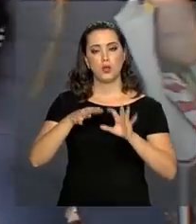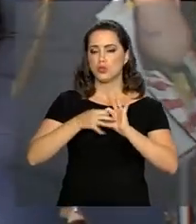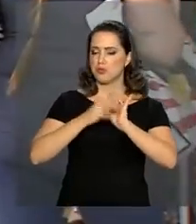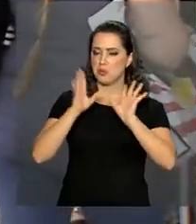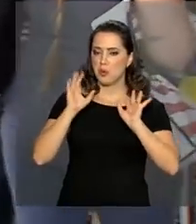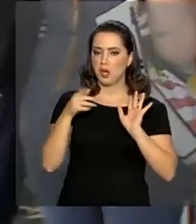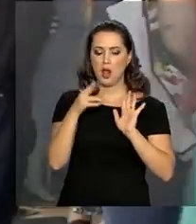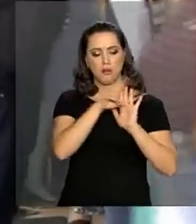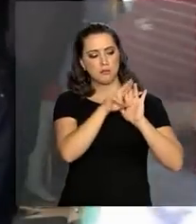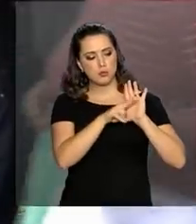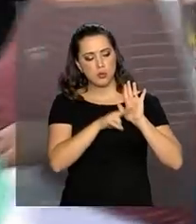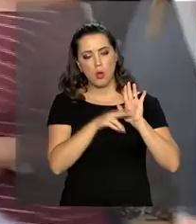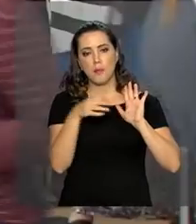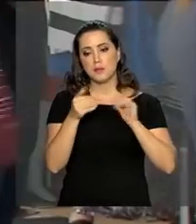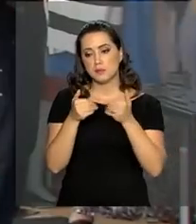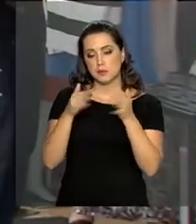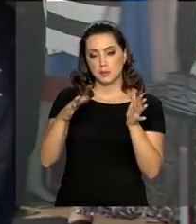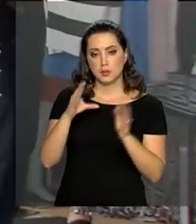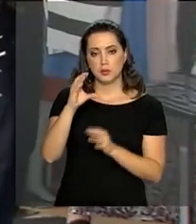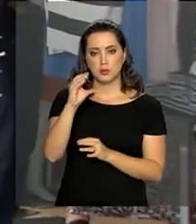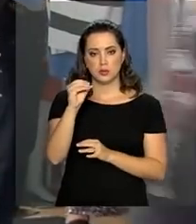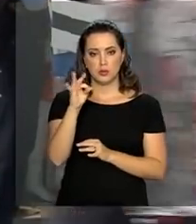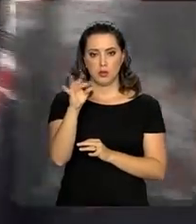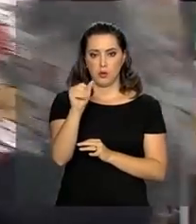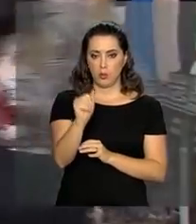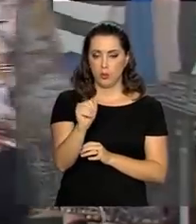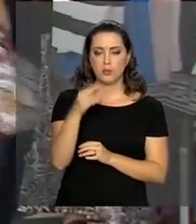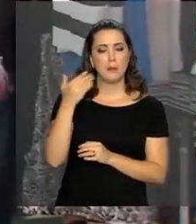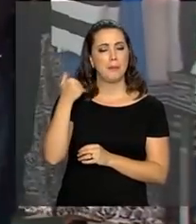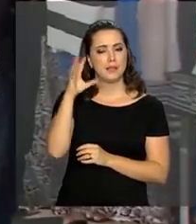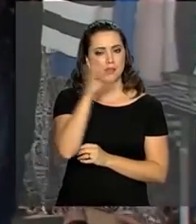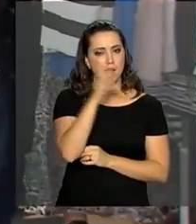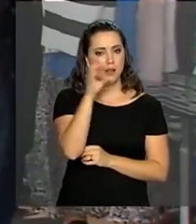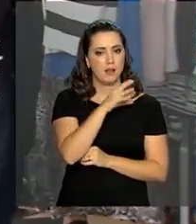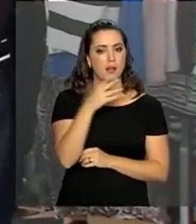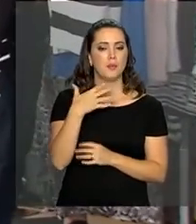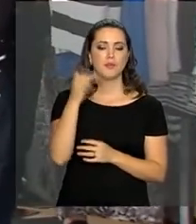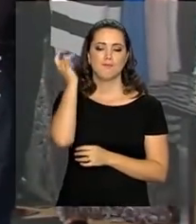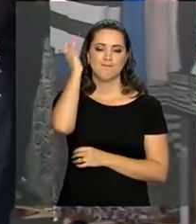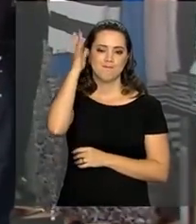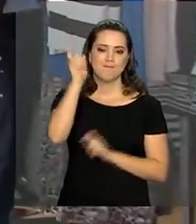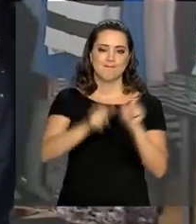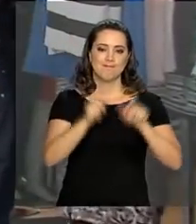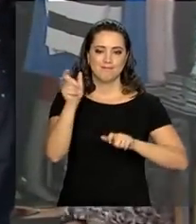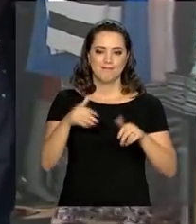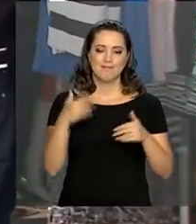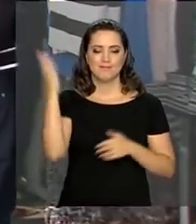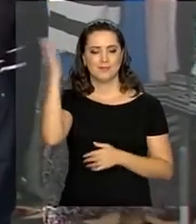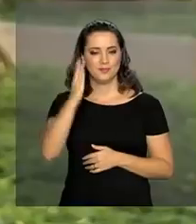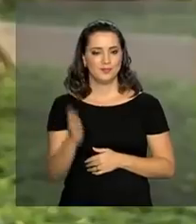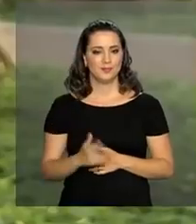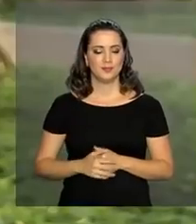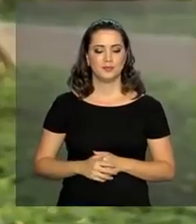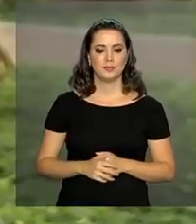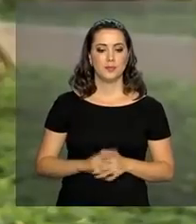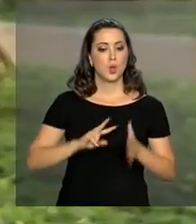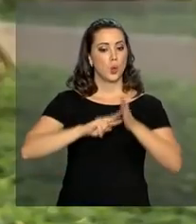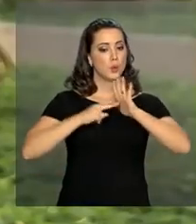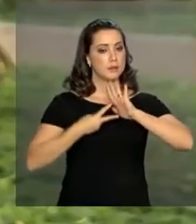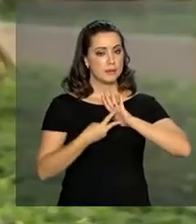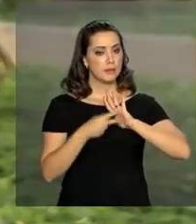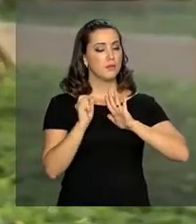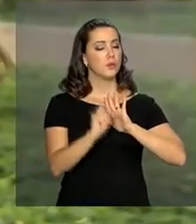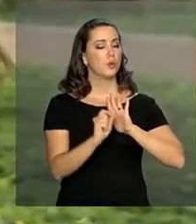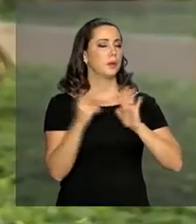processos para a abertura da conta. A medida vai trazer mais agilidade e comodidade para os empreendedores brasileiros. Isso significa